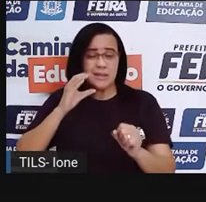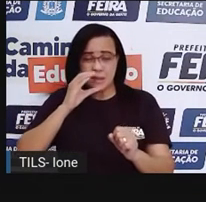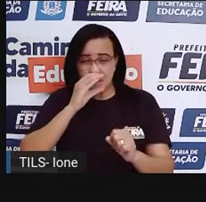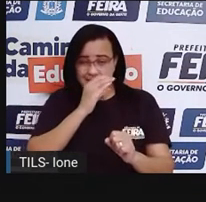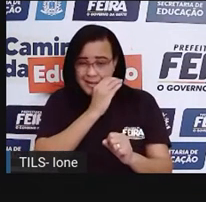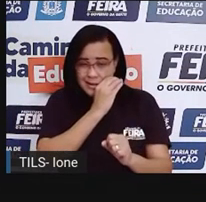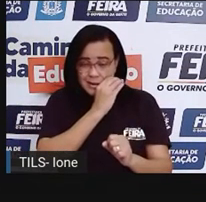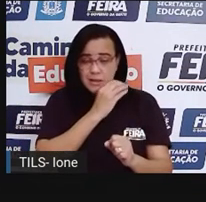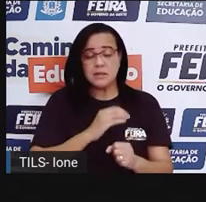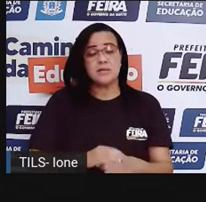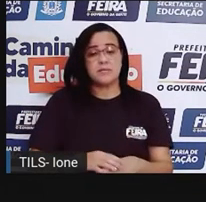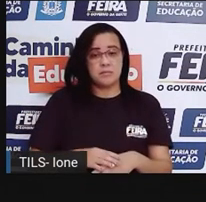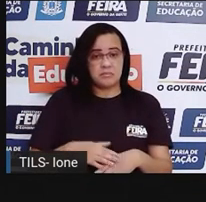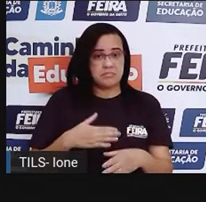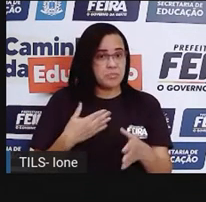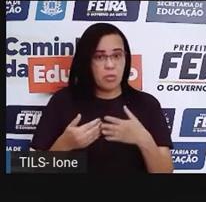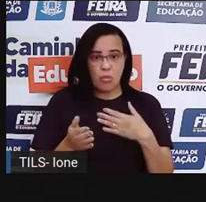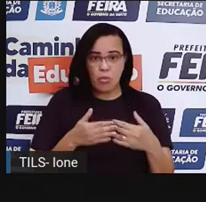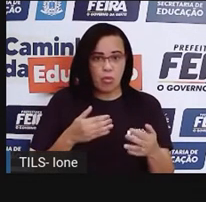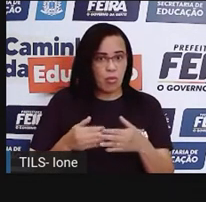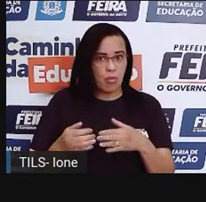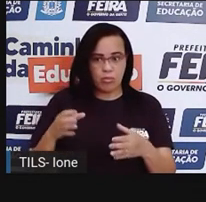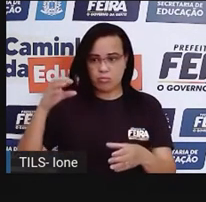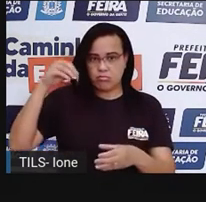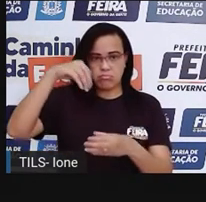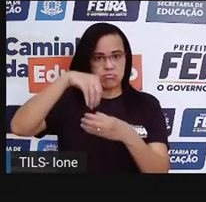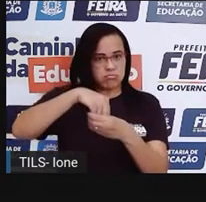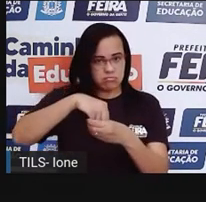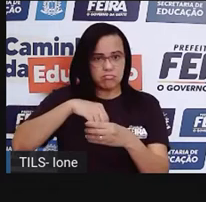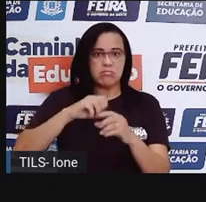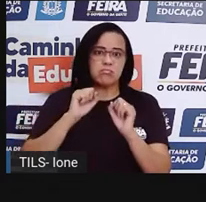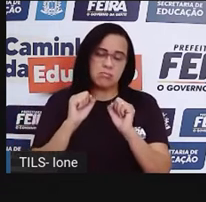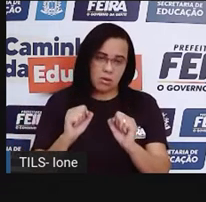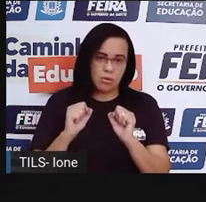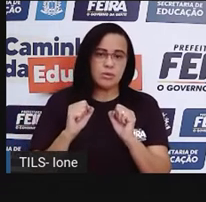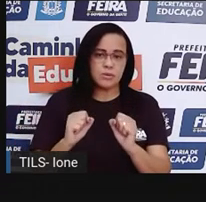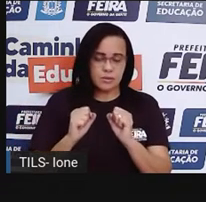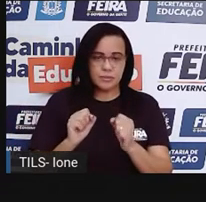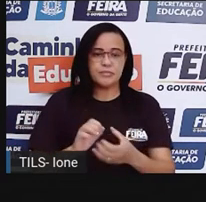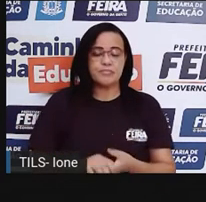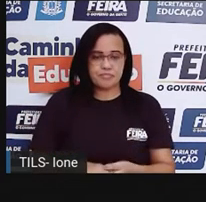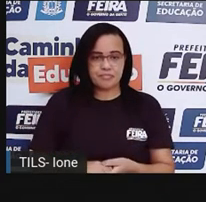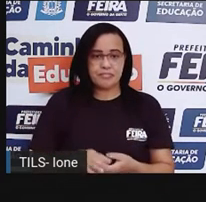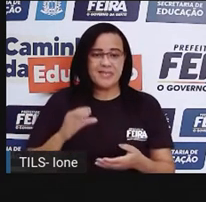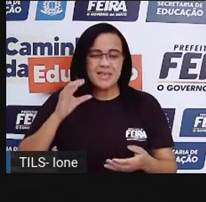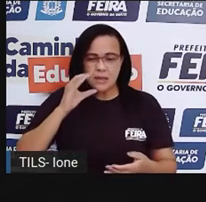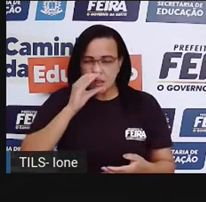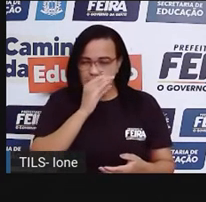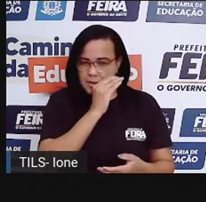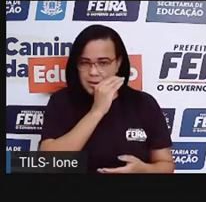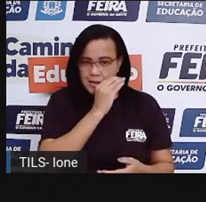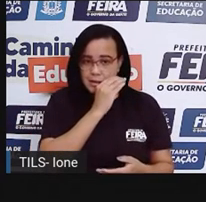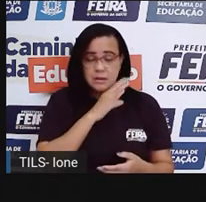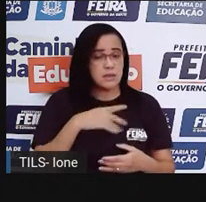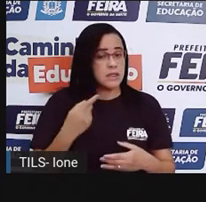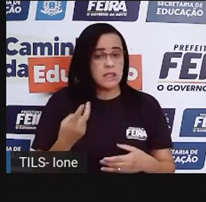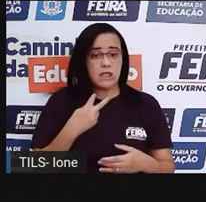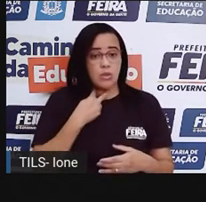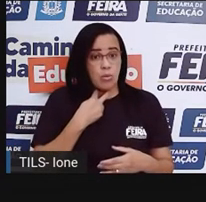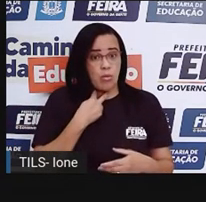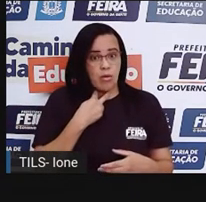O líquido, o conteúdo da panela, né? O alimento que tá sendo feito, ele fica quente também. E aí, pode acabar